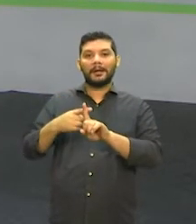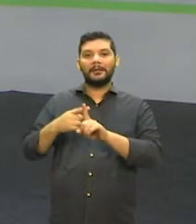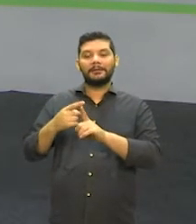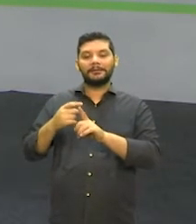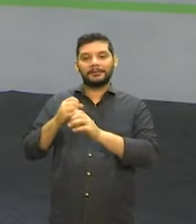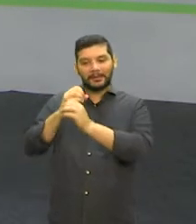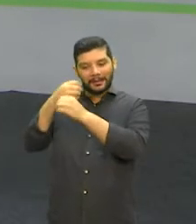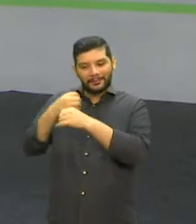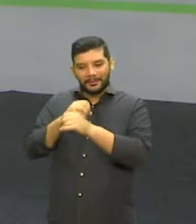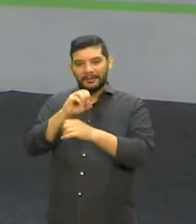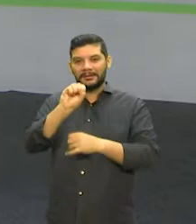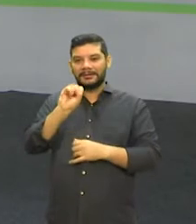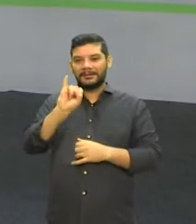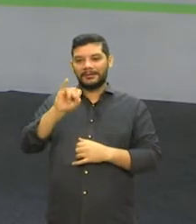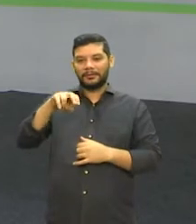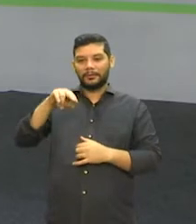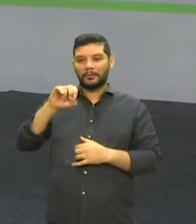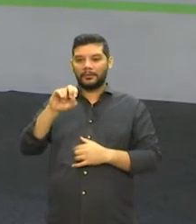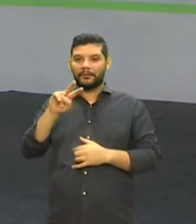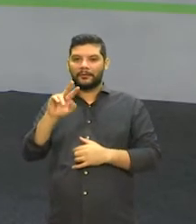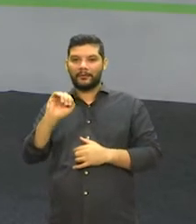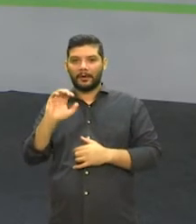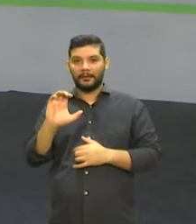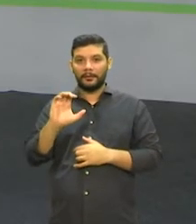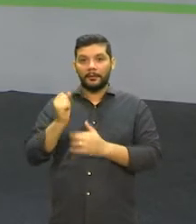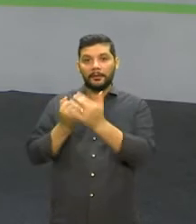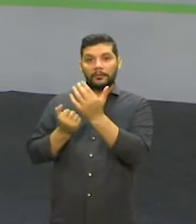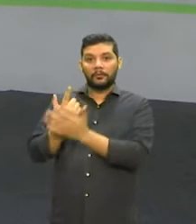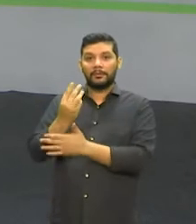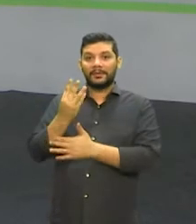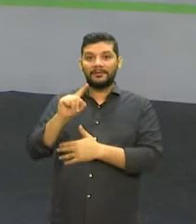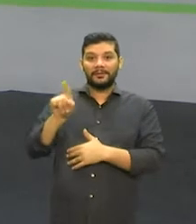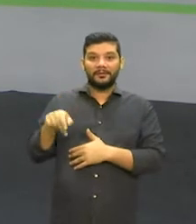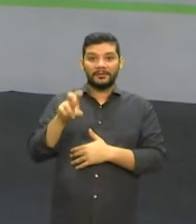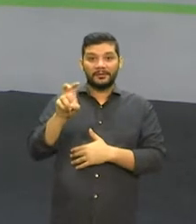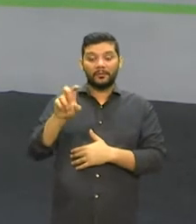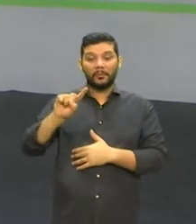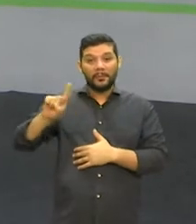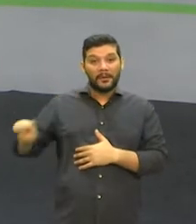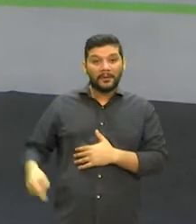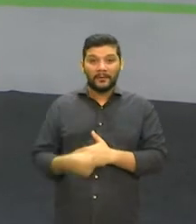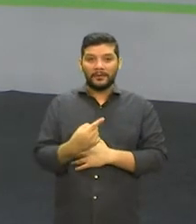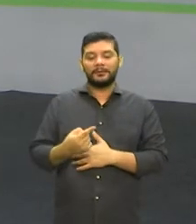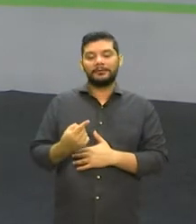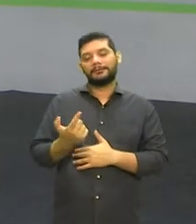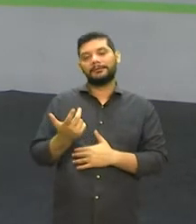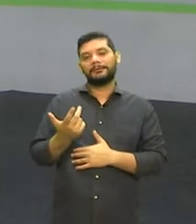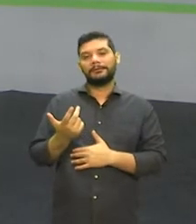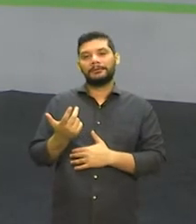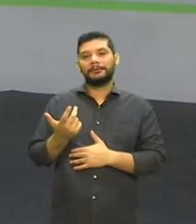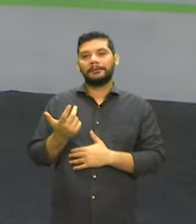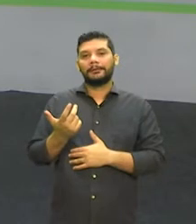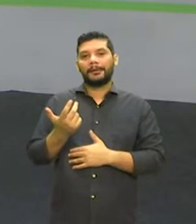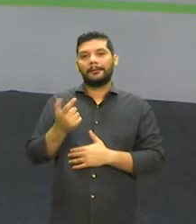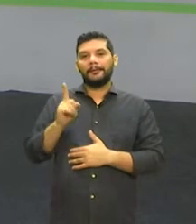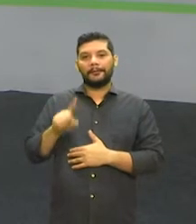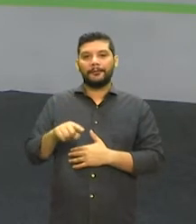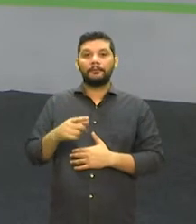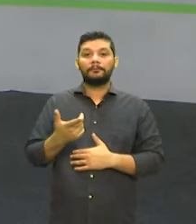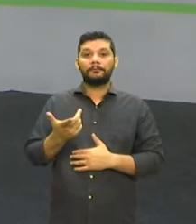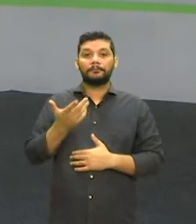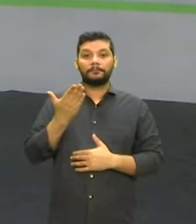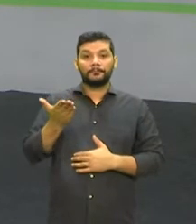direta de 3 milhões de doses extras da vacina Coronavac. O secretário de saúde do Ceará, doutor Cabeto,